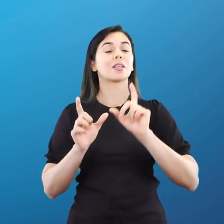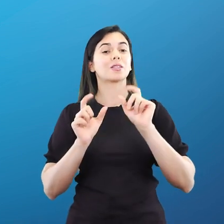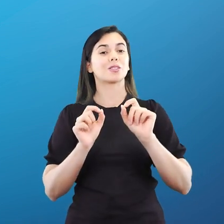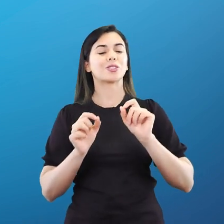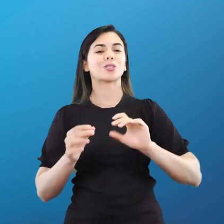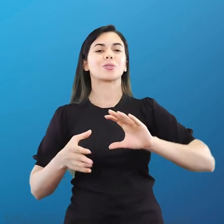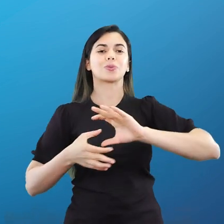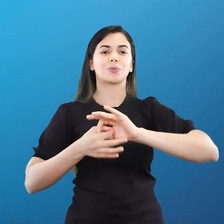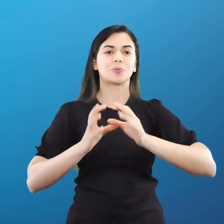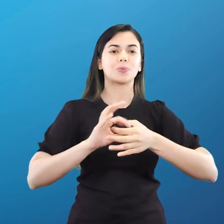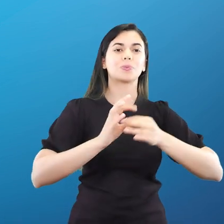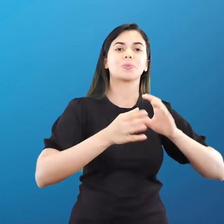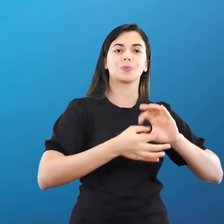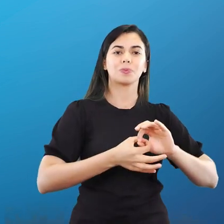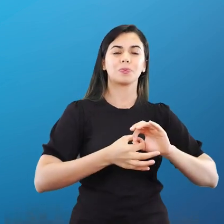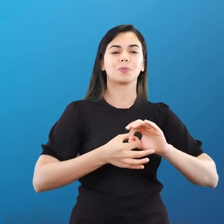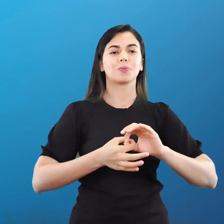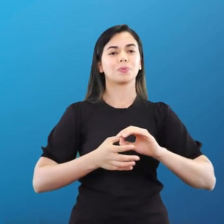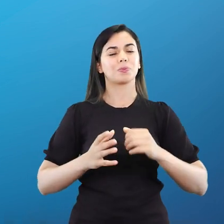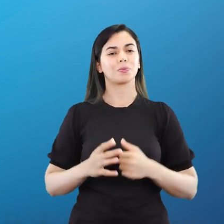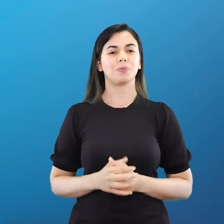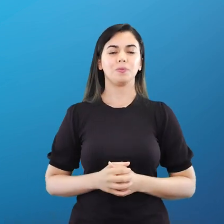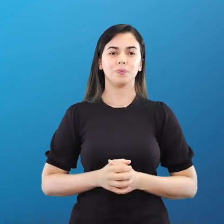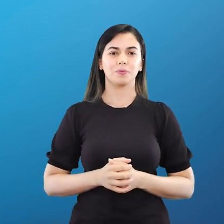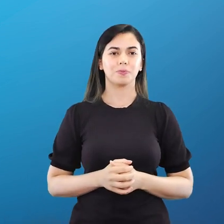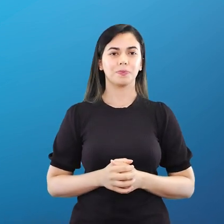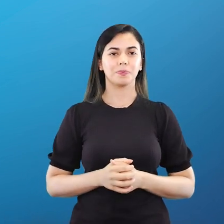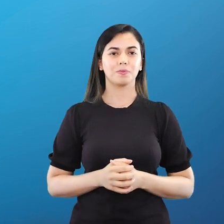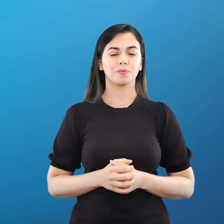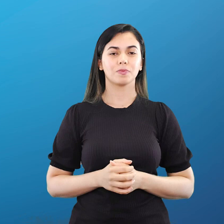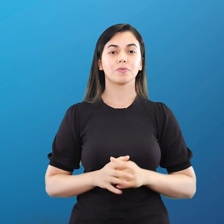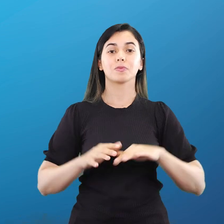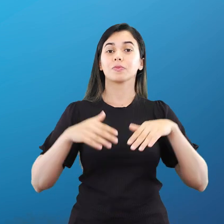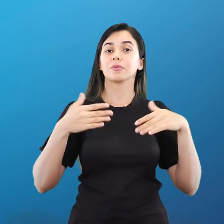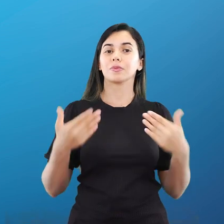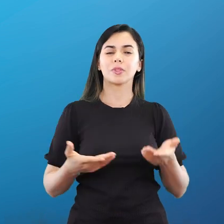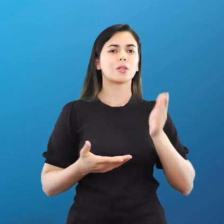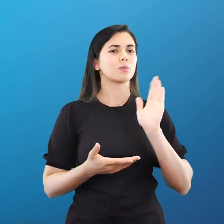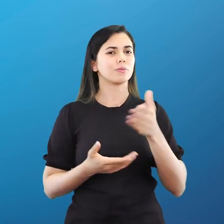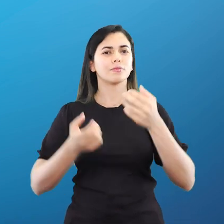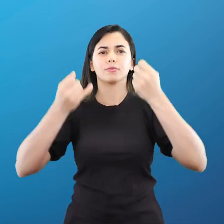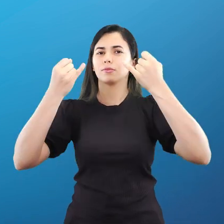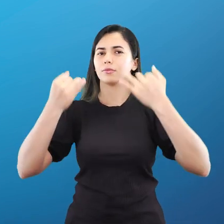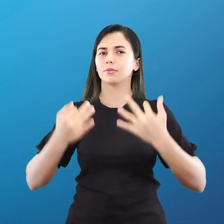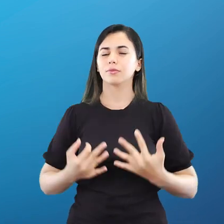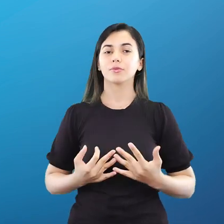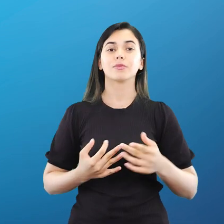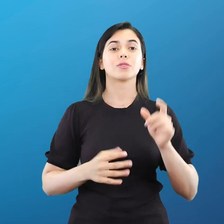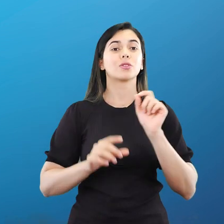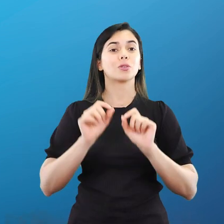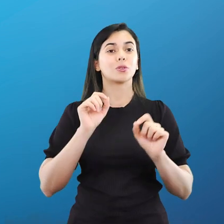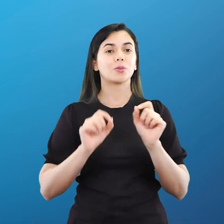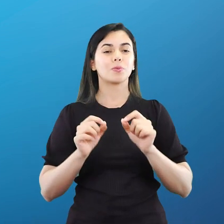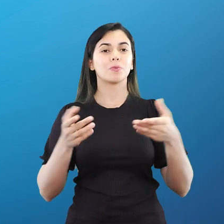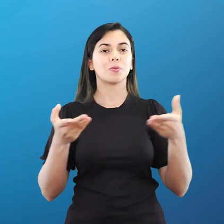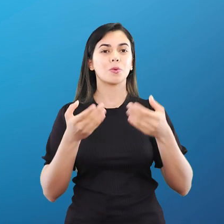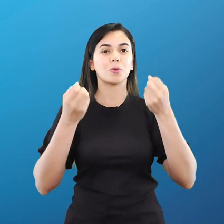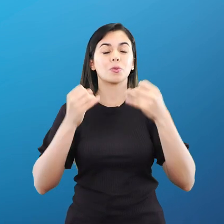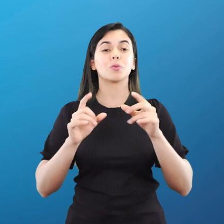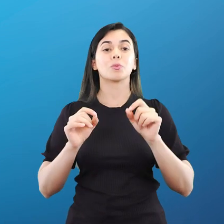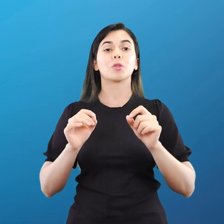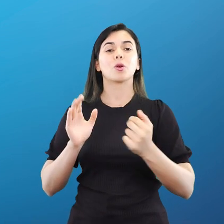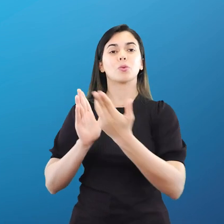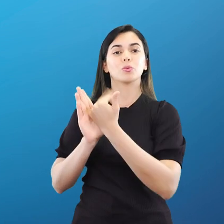ao início, de fato, dos Jogos Olímpicos. Então, como eu falei no começo da aula, a gente vai falar agora sobre o